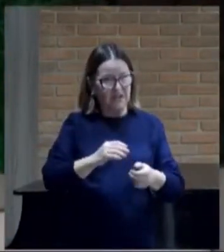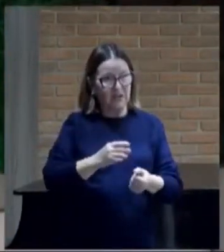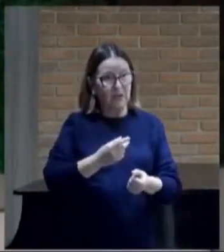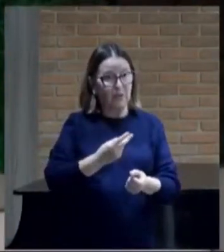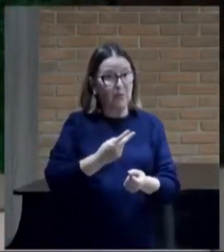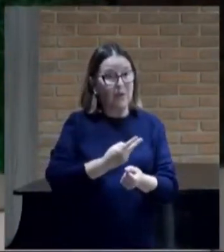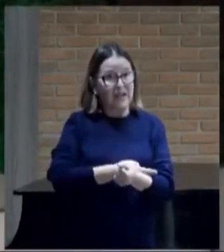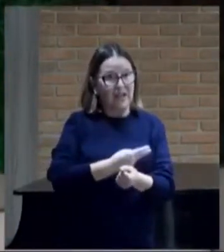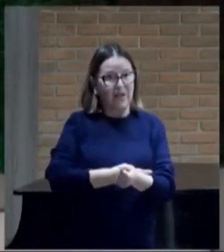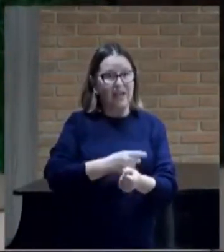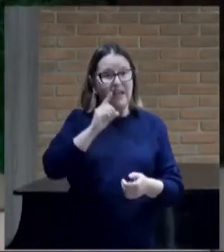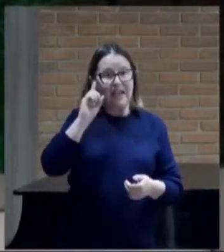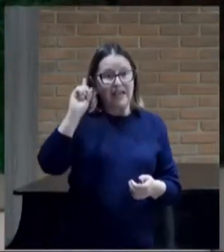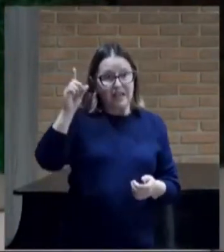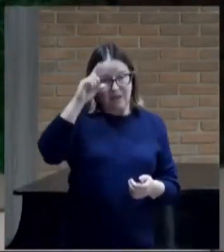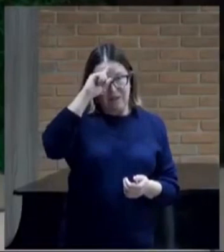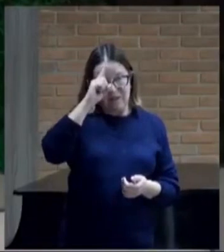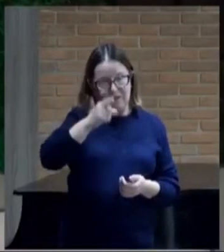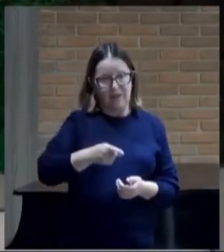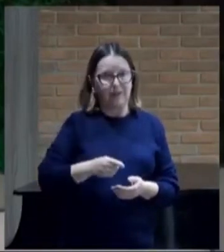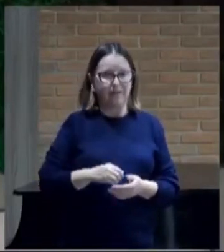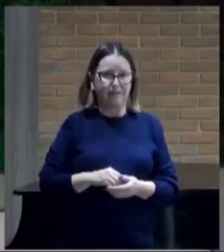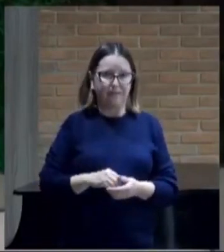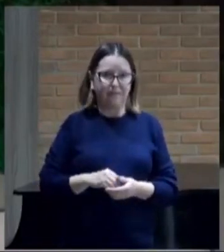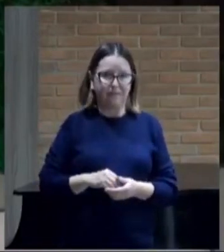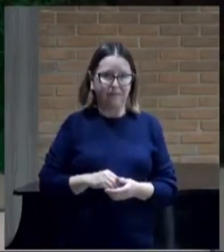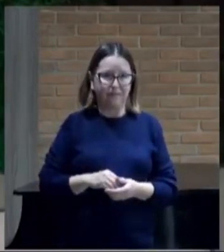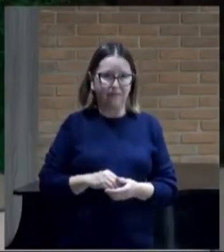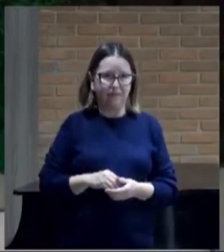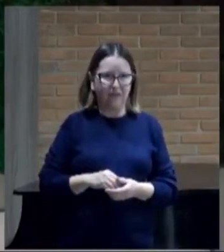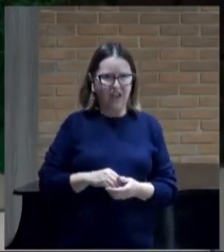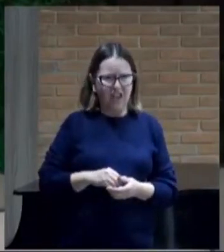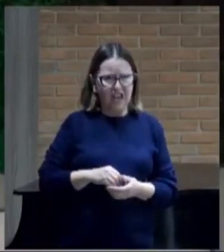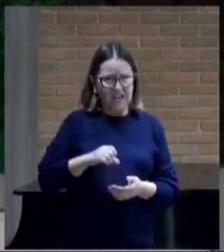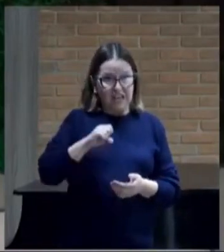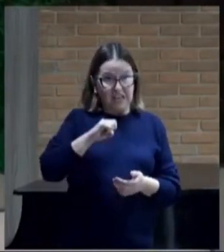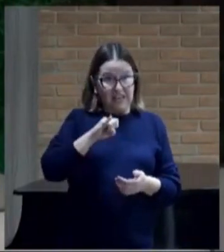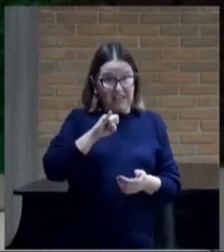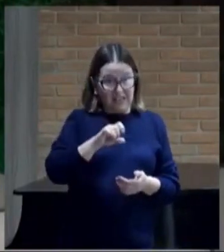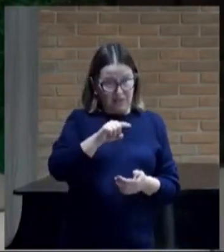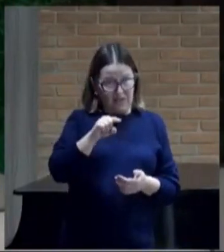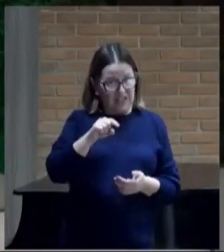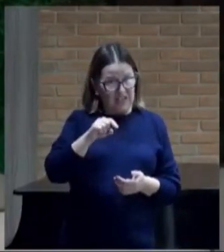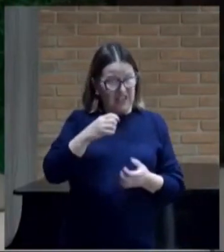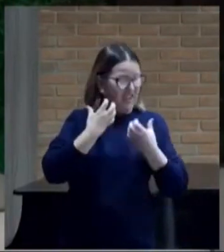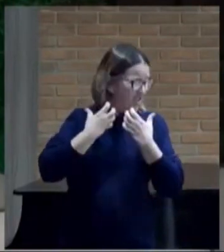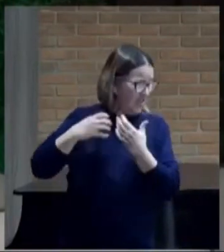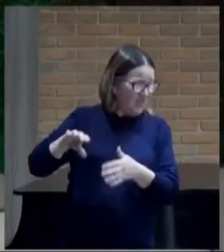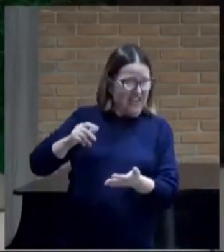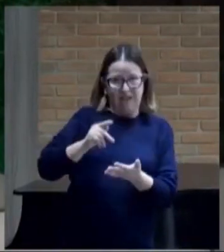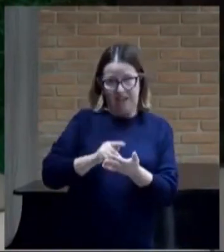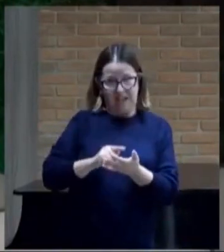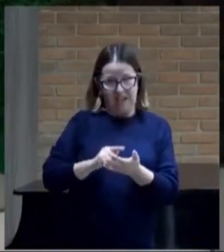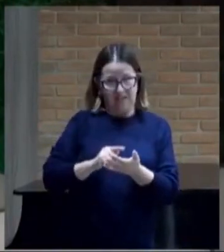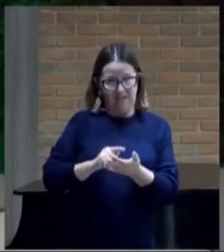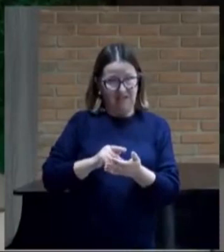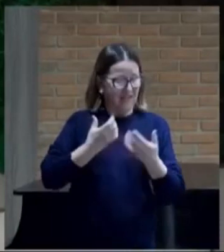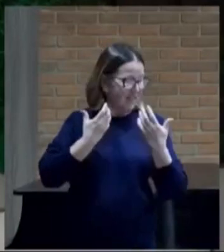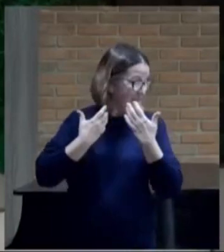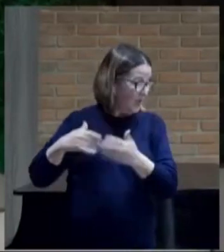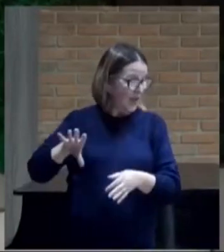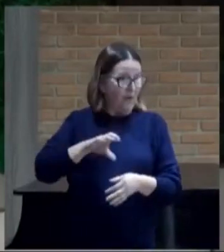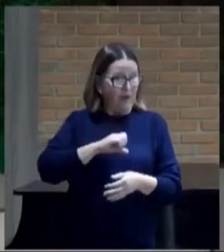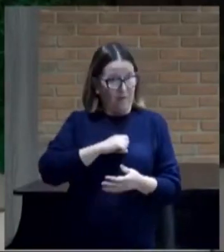é Deus que manda você não quer a verdade você não quer o amor da verdade